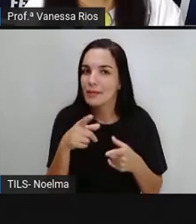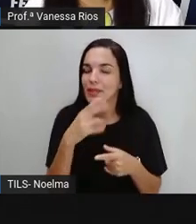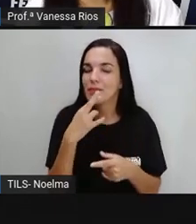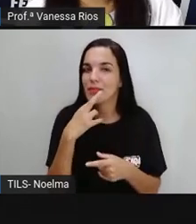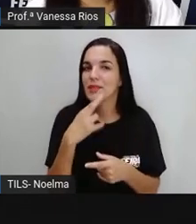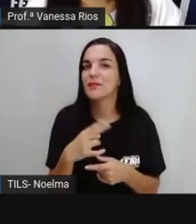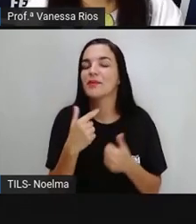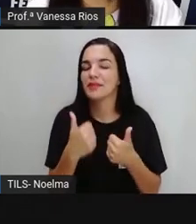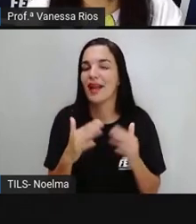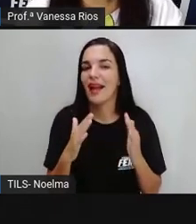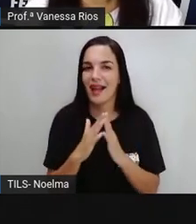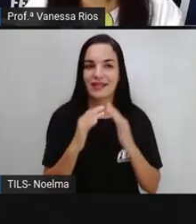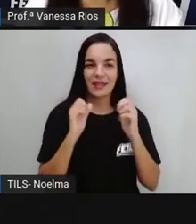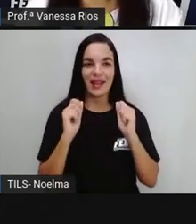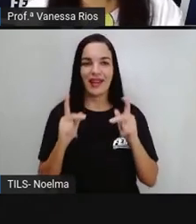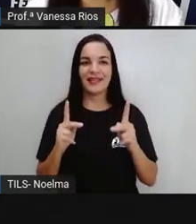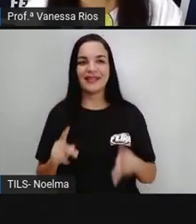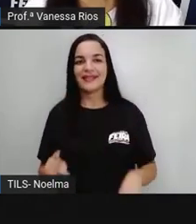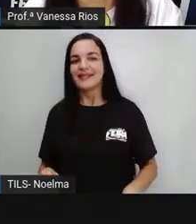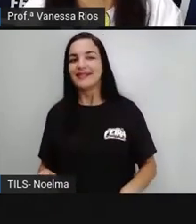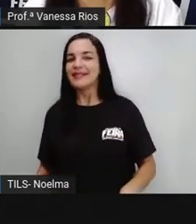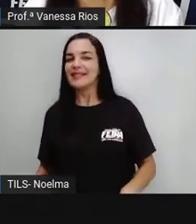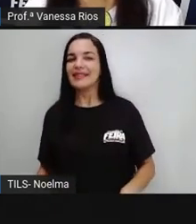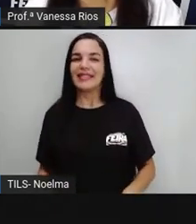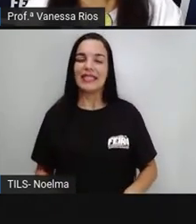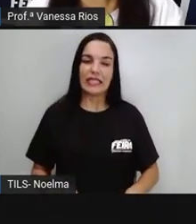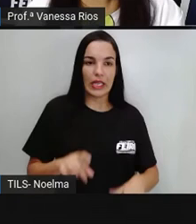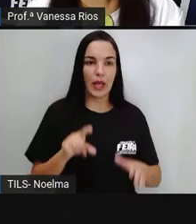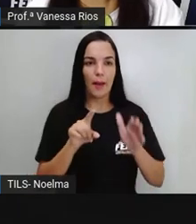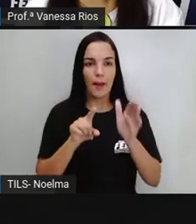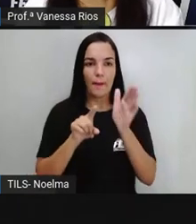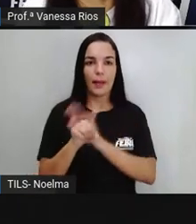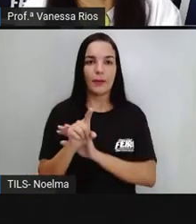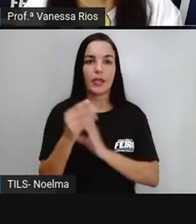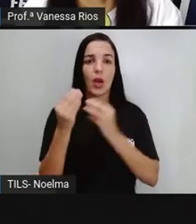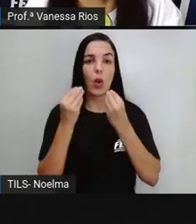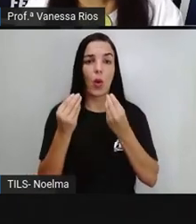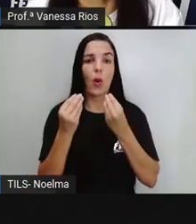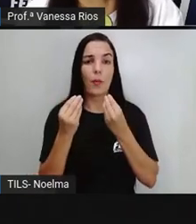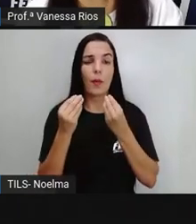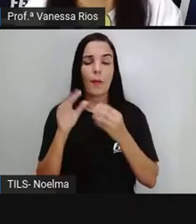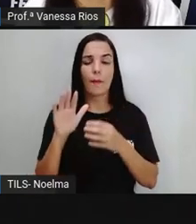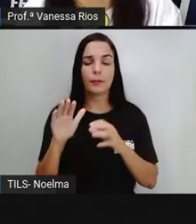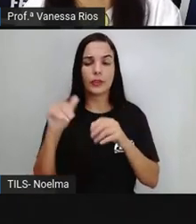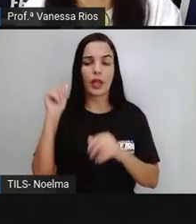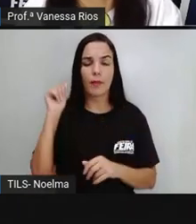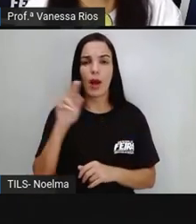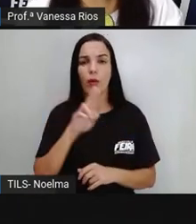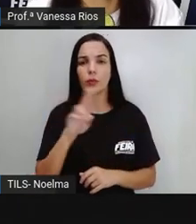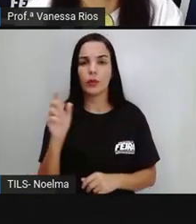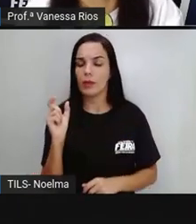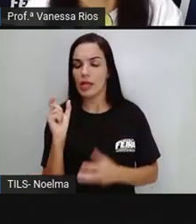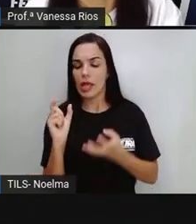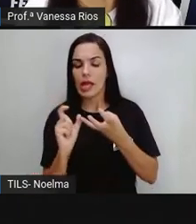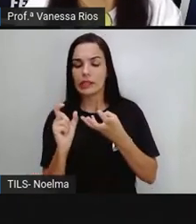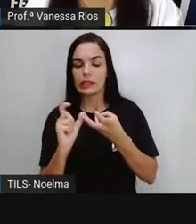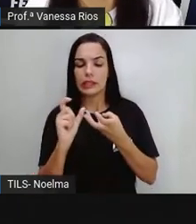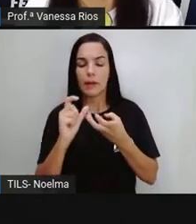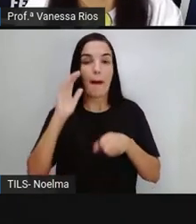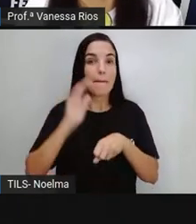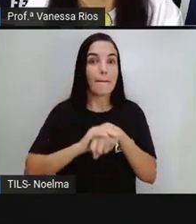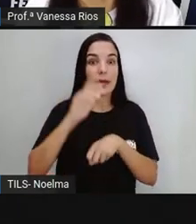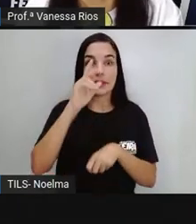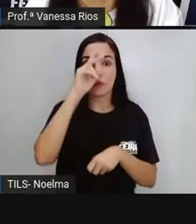respostas, tá certo? Como podemos chamar a sílaba que é mais forte, que tem mais intensidade na